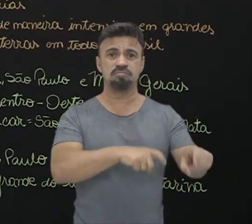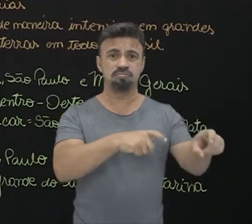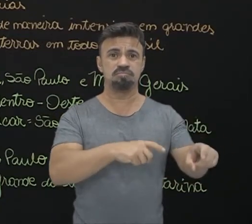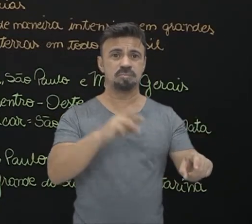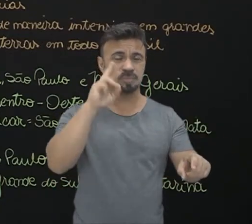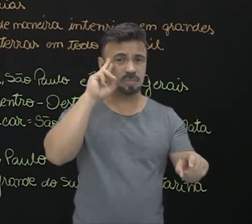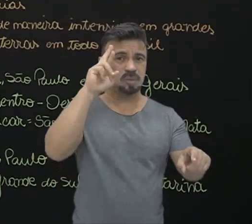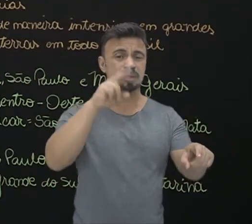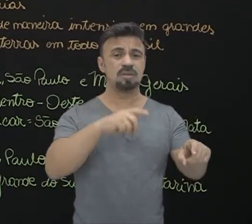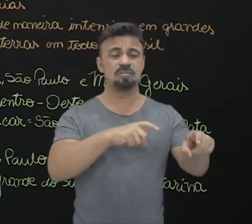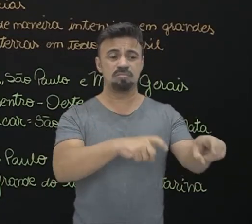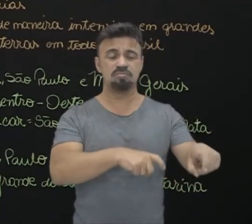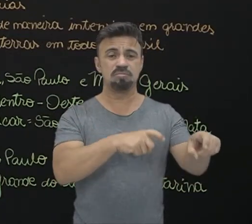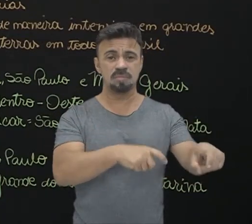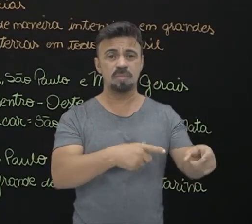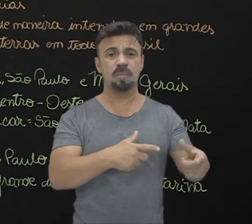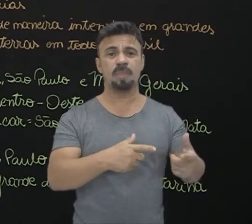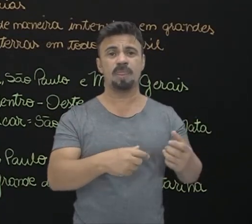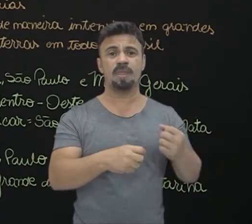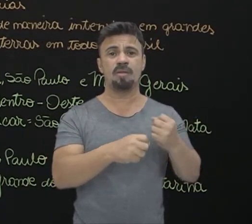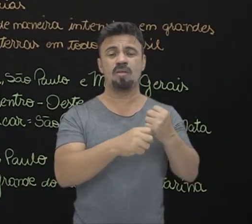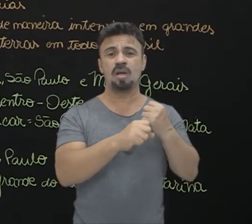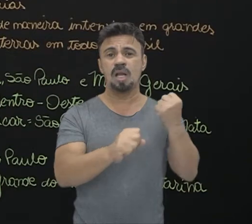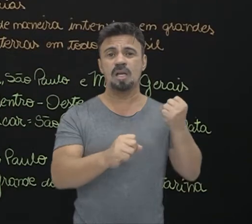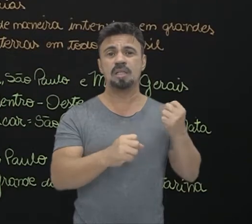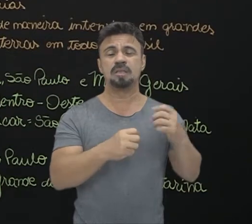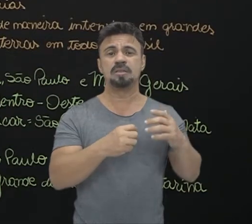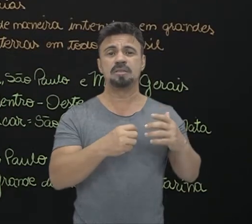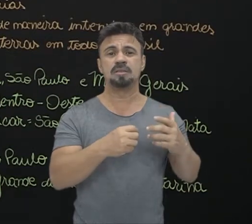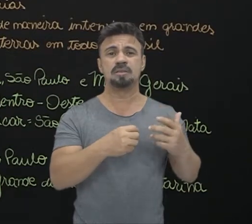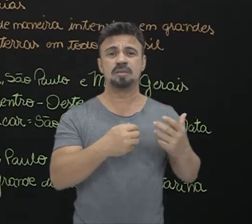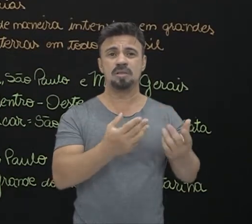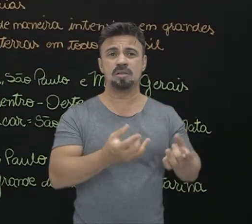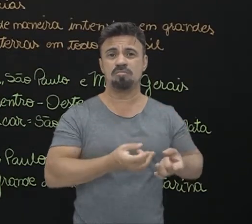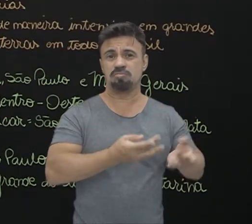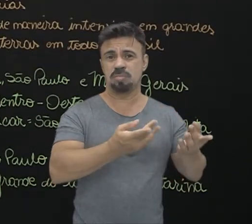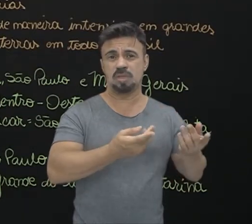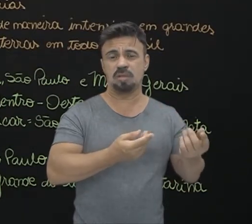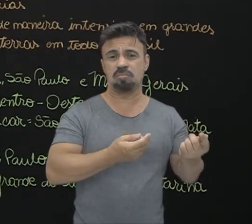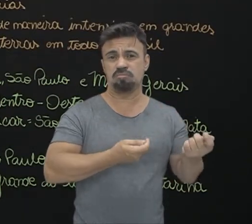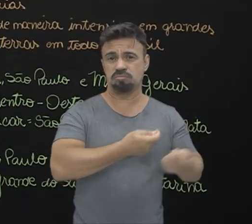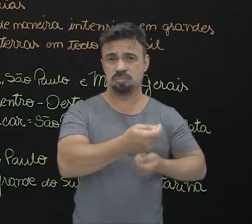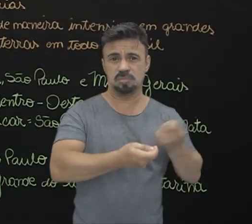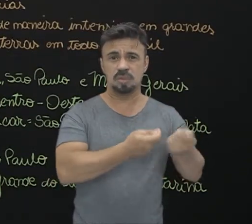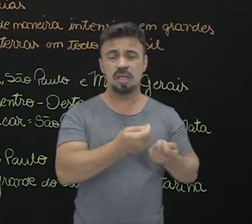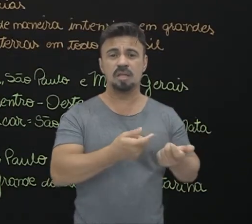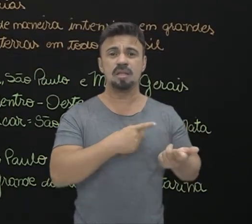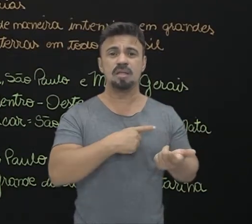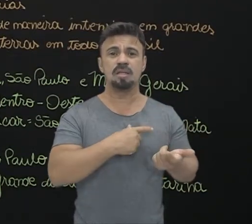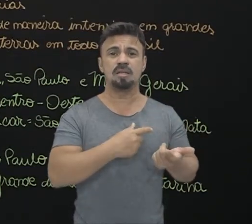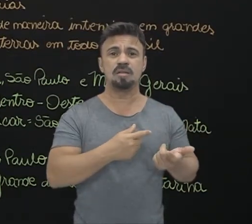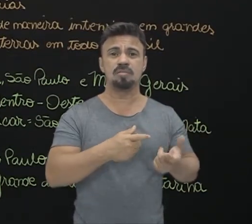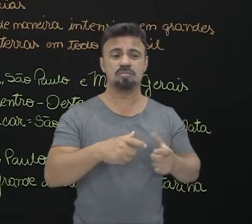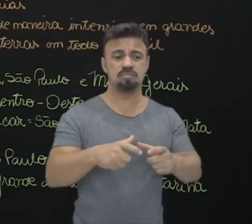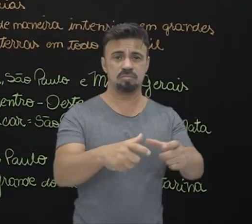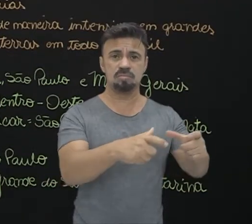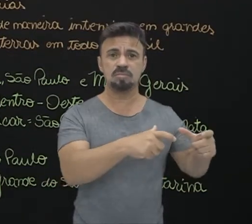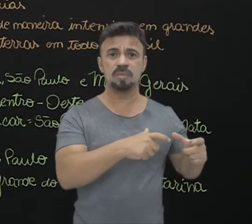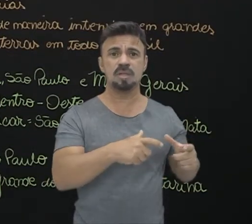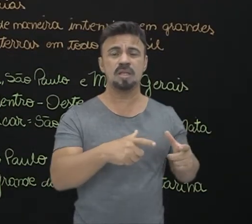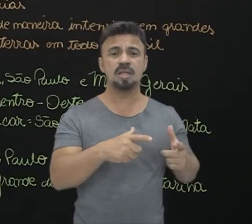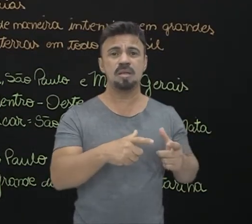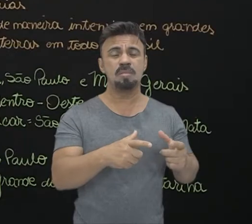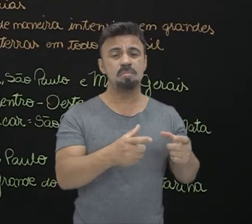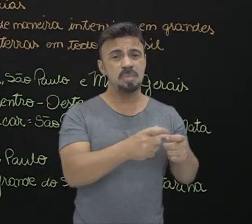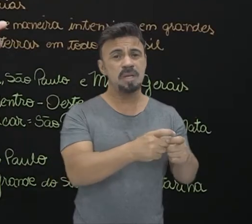rurais, a agricultura comercial, ela tem a menor quantidade de propriedades, mas a